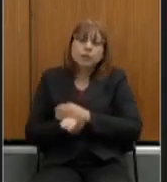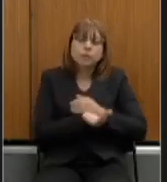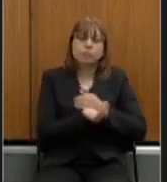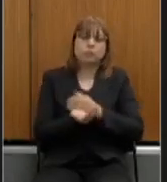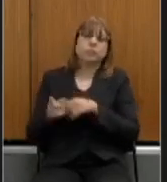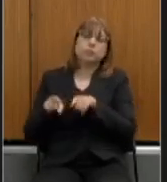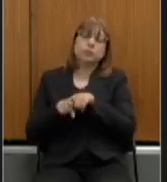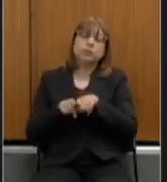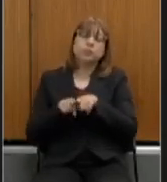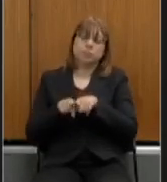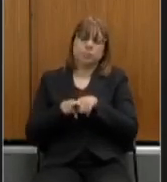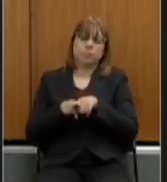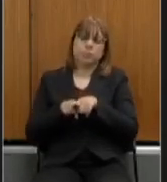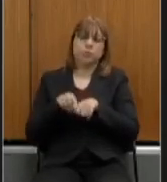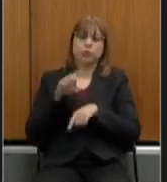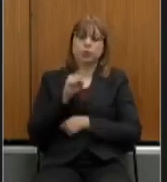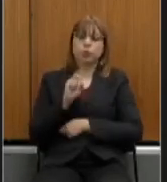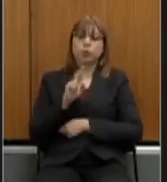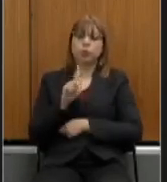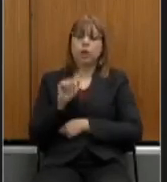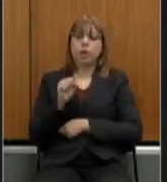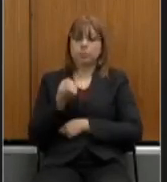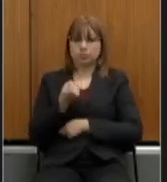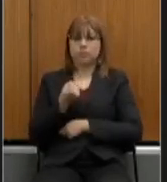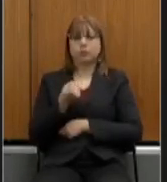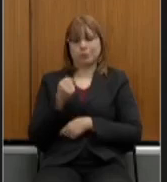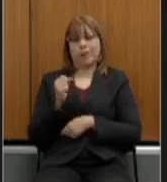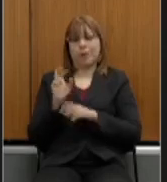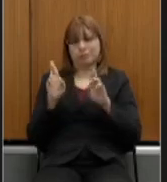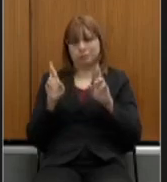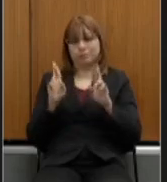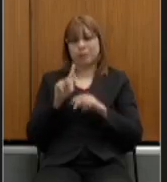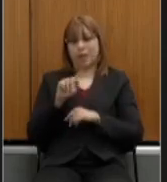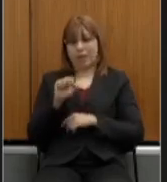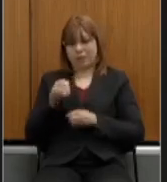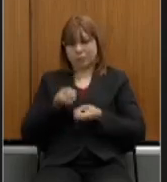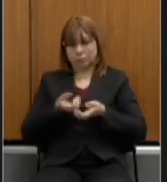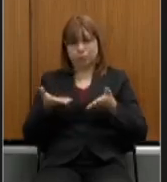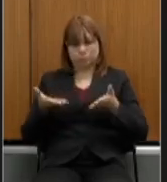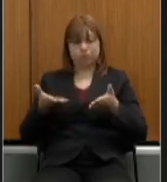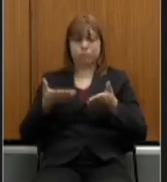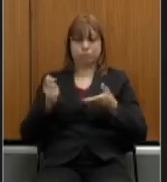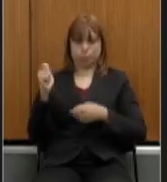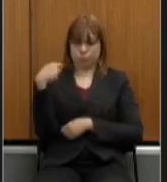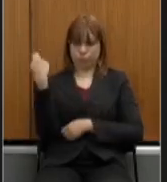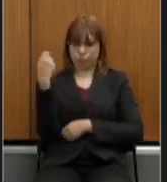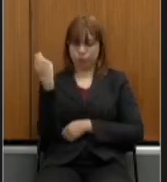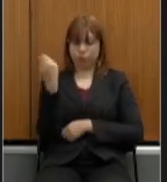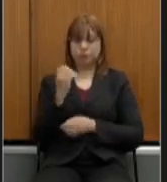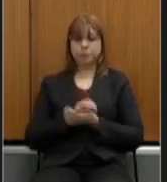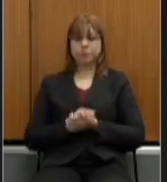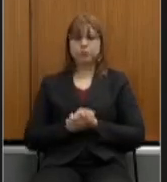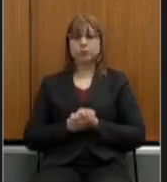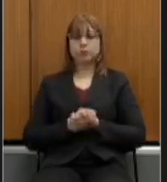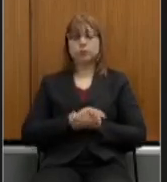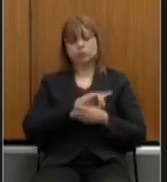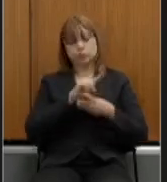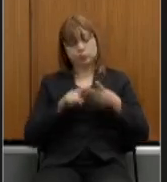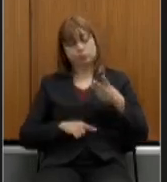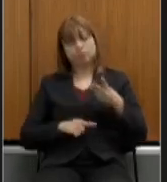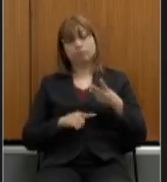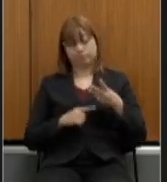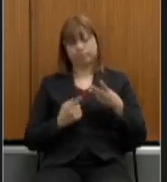nossa empresa que administra a distribuição de gás no Estado do Rio Grande do Sul essas estão